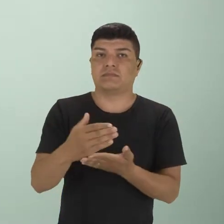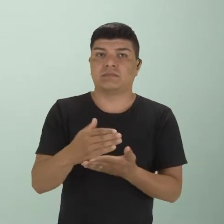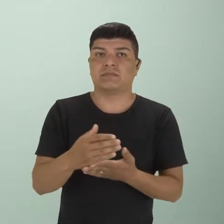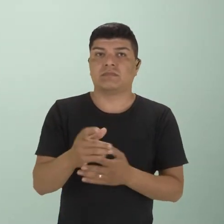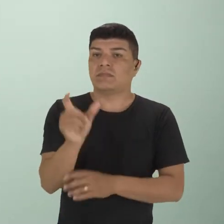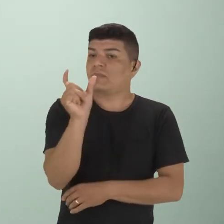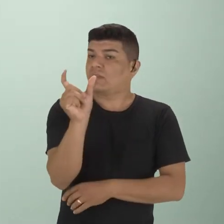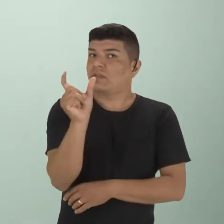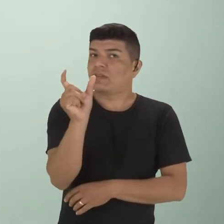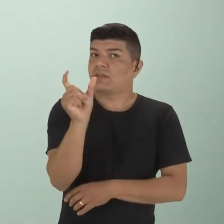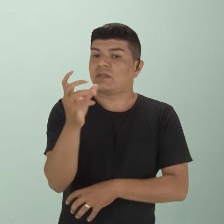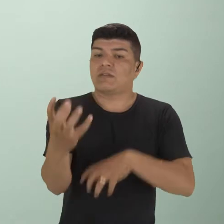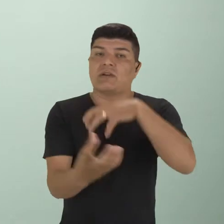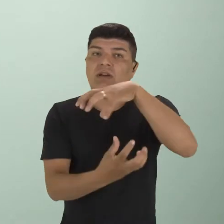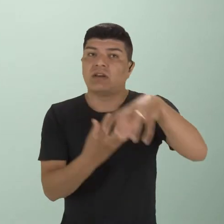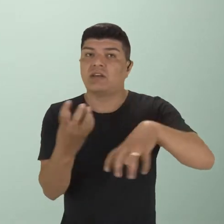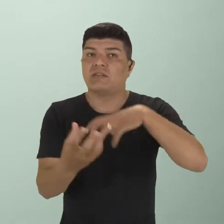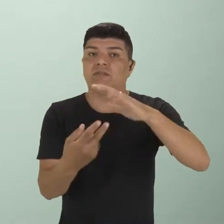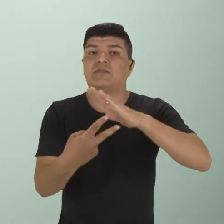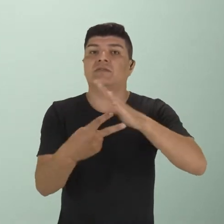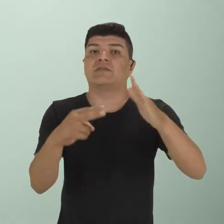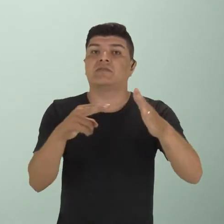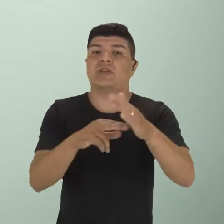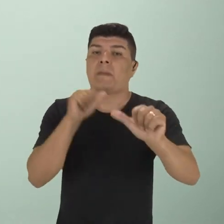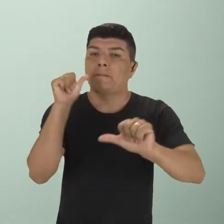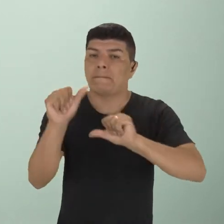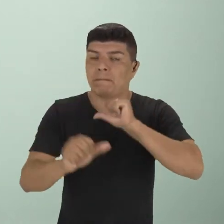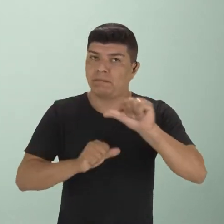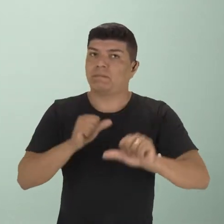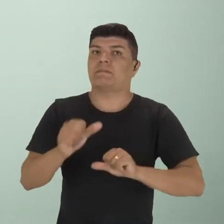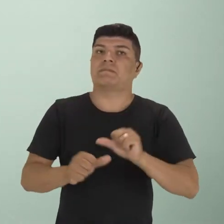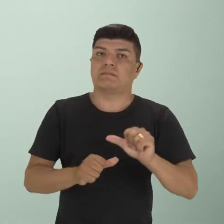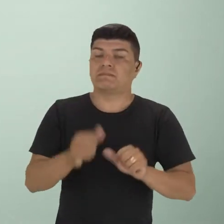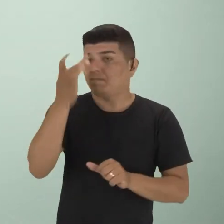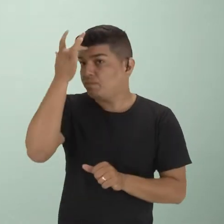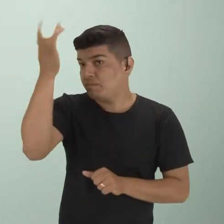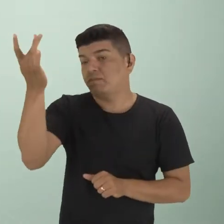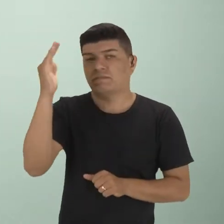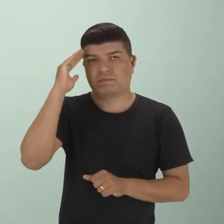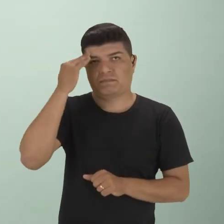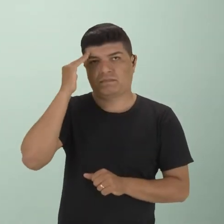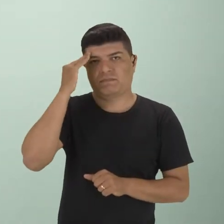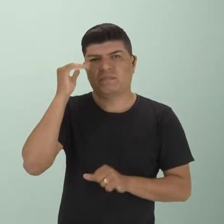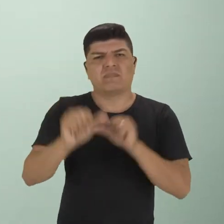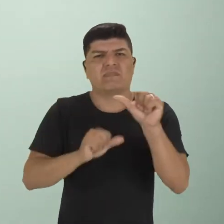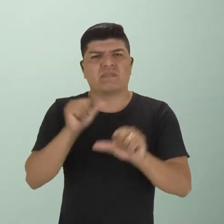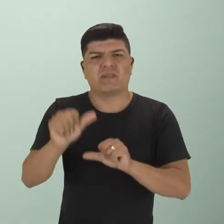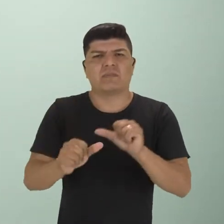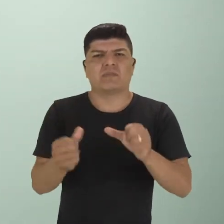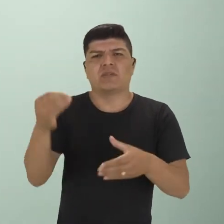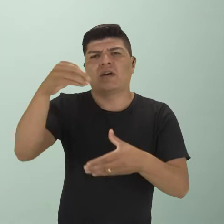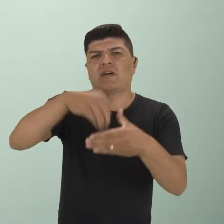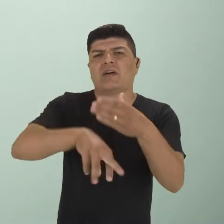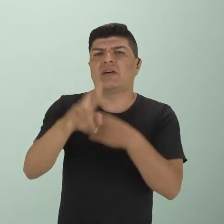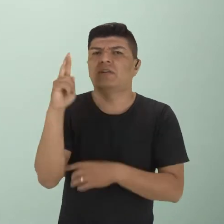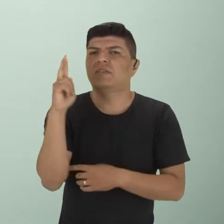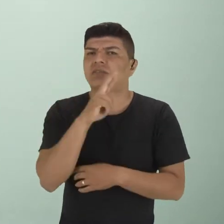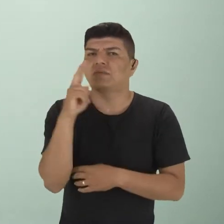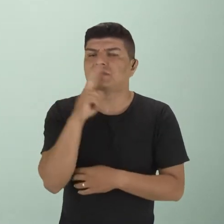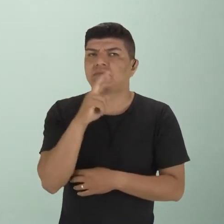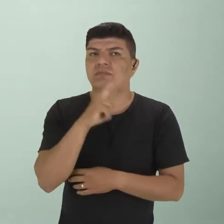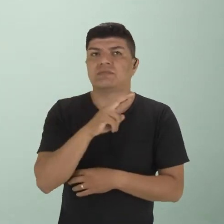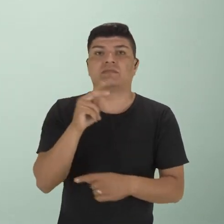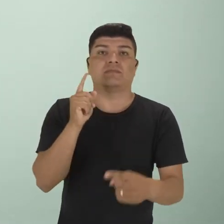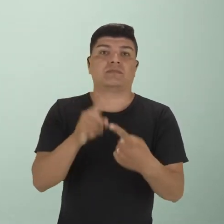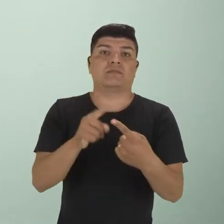vocês, a palavra revolução vem de alteração. Então, isso facilita no seu entendimento. Vai alterar algo dentro da Rússia. E isso vai